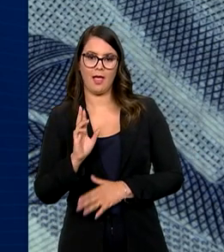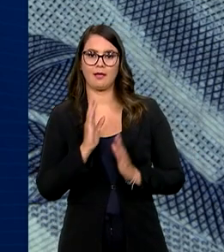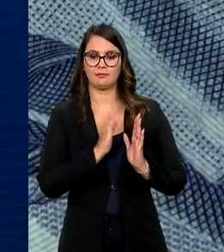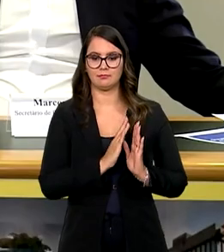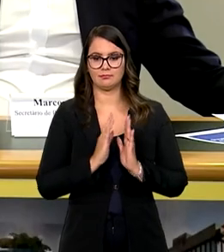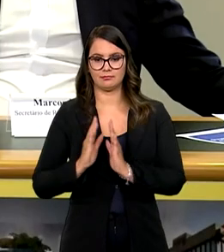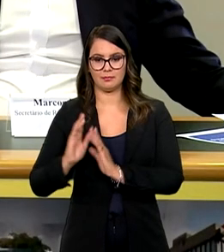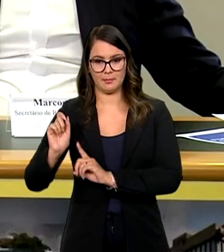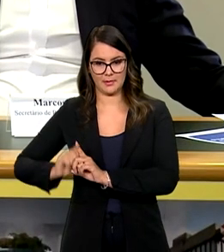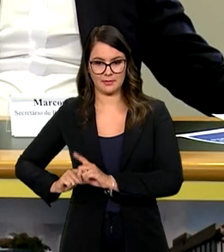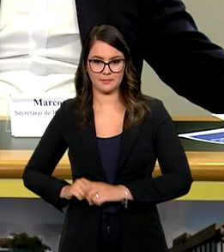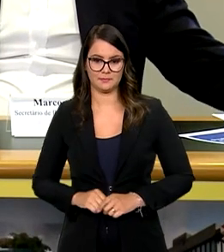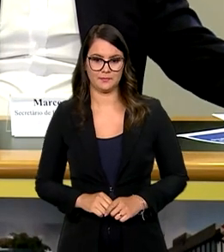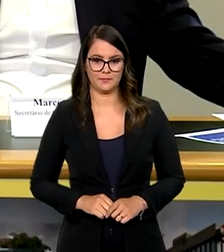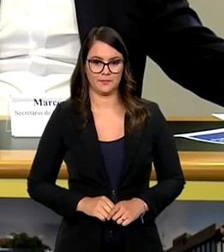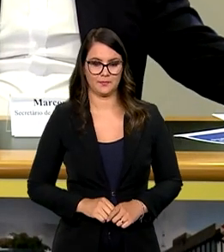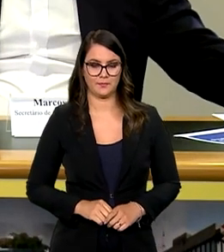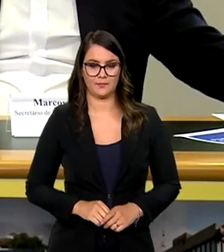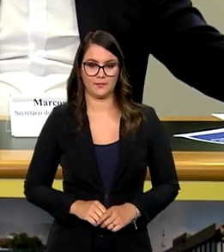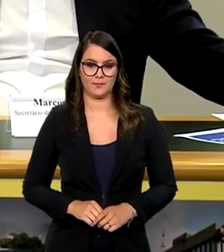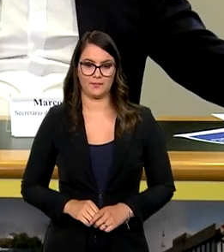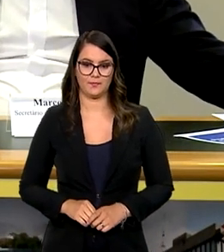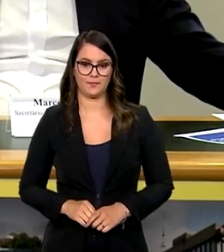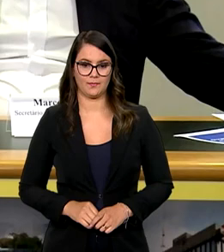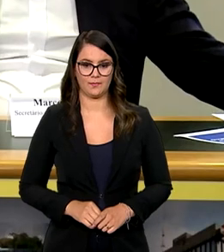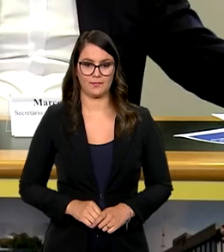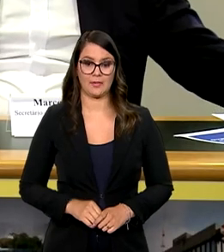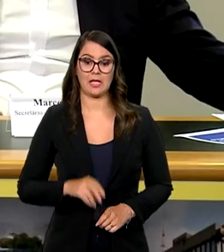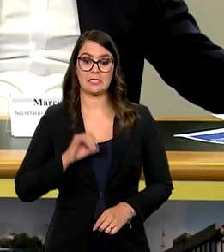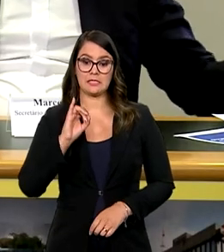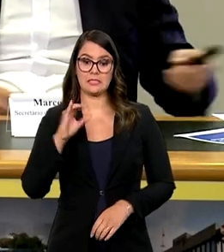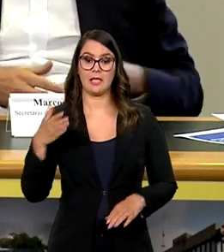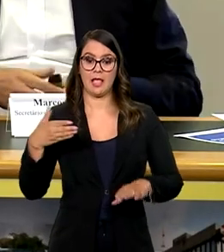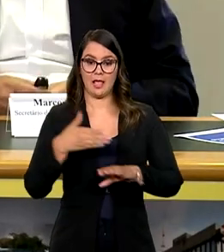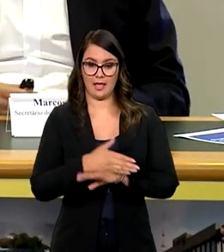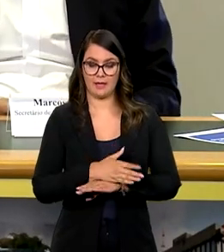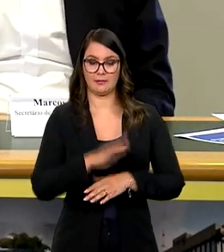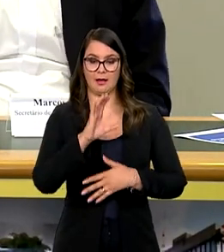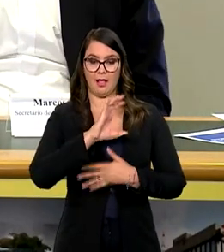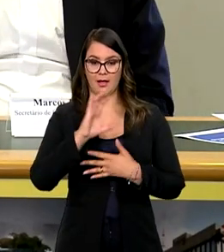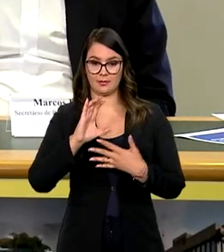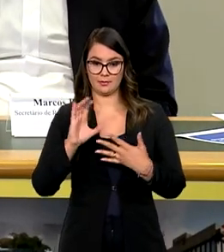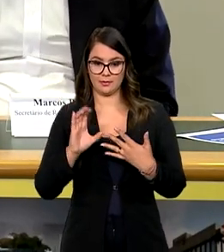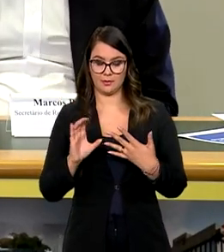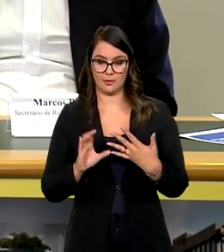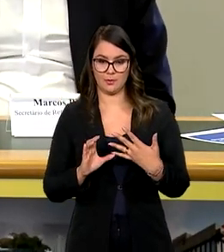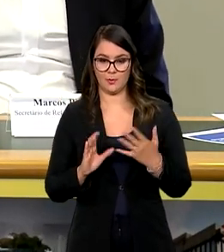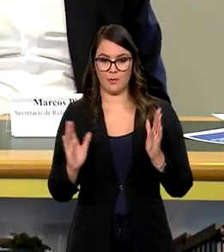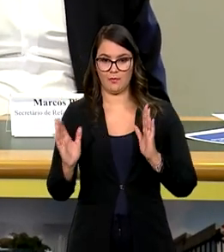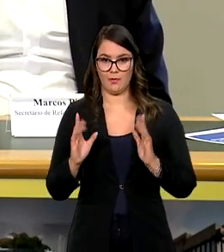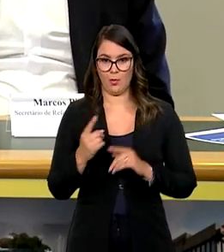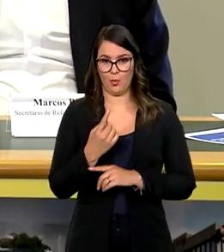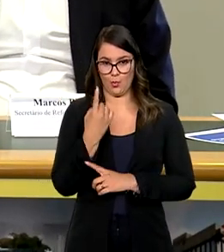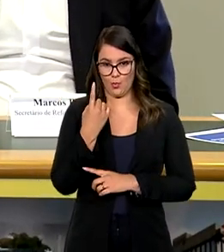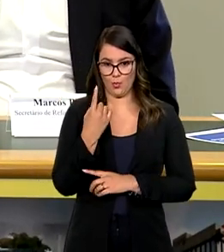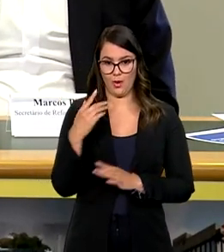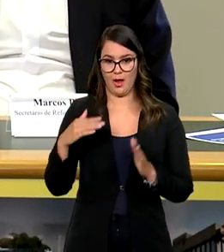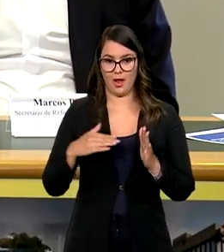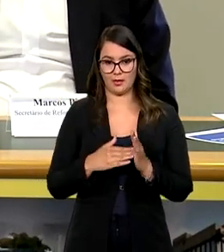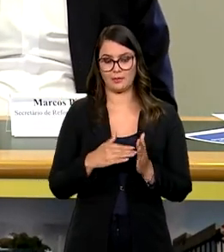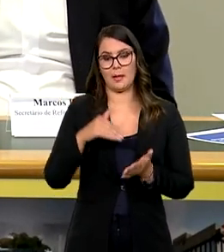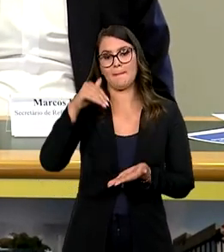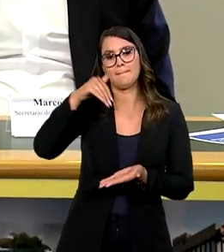parcela. Se você entra na categoria de faixa 1, até 2